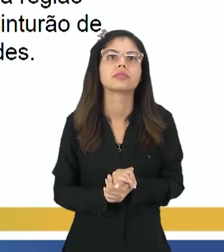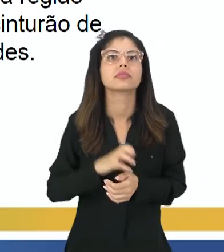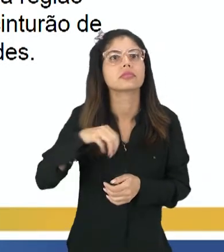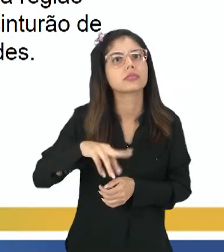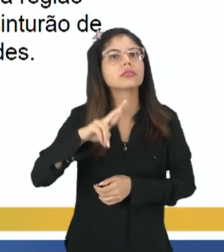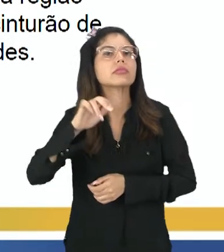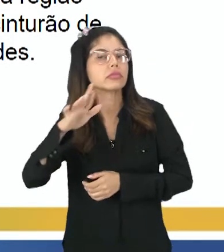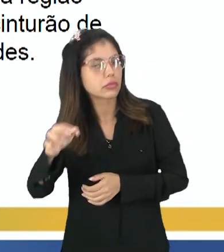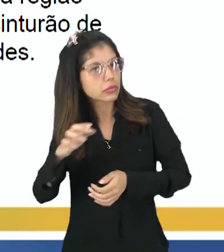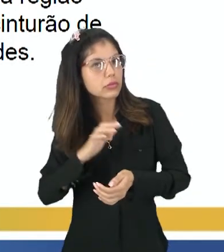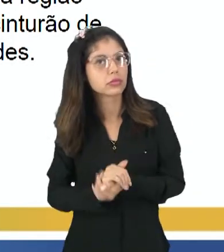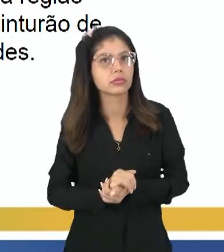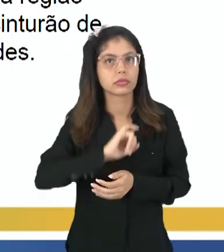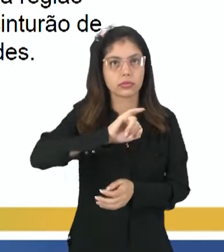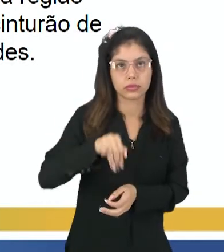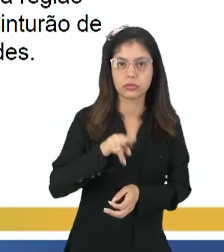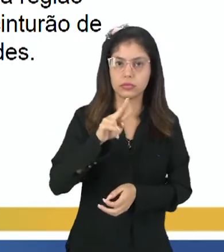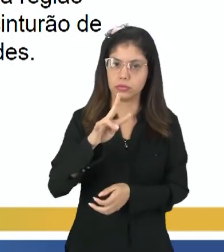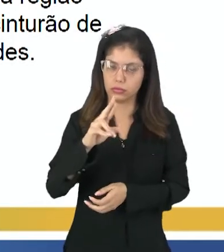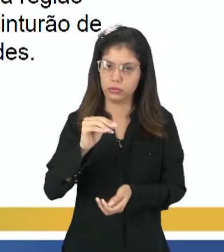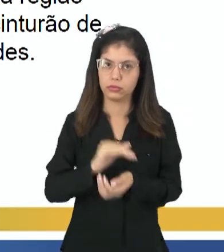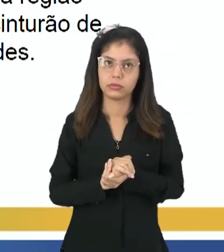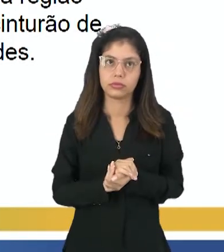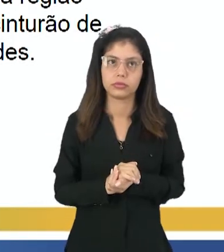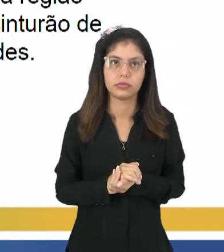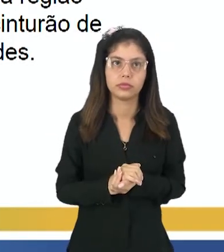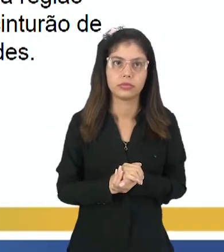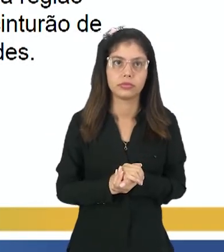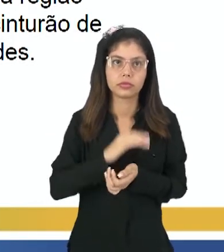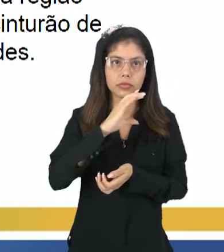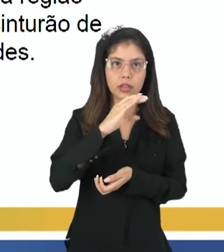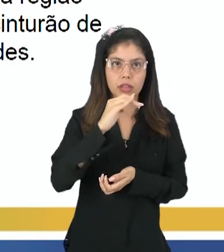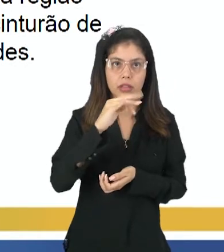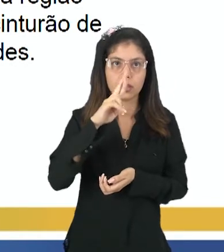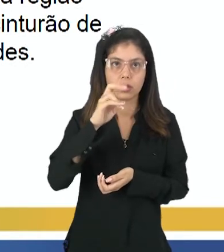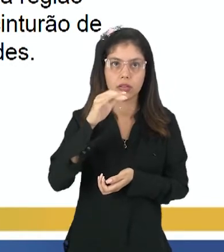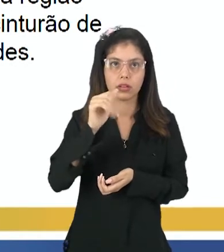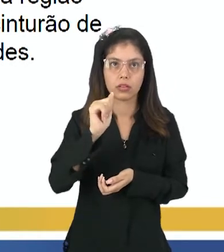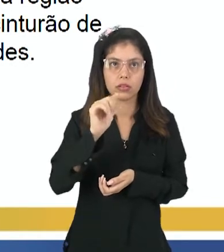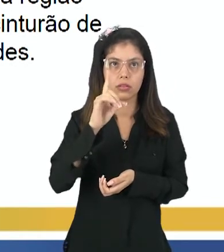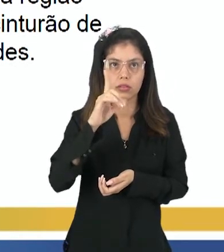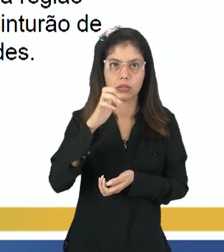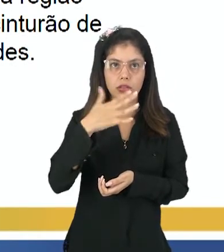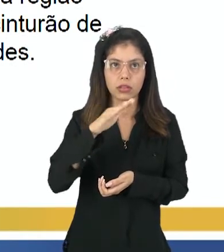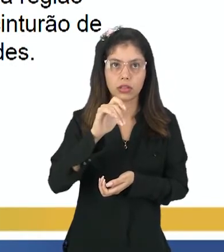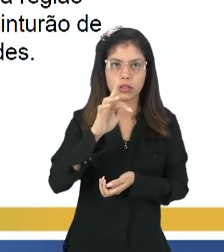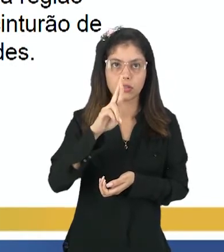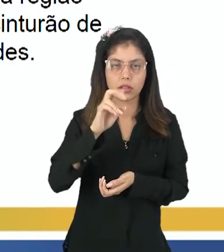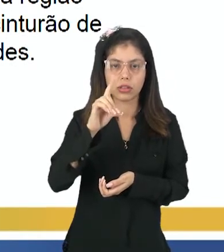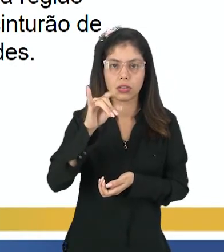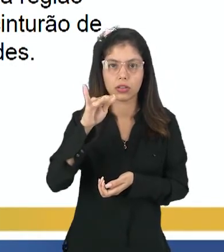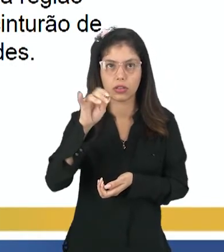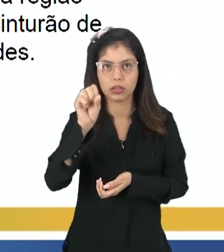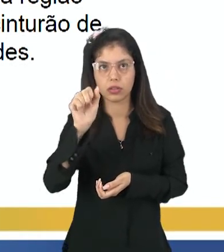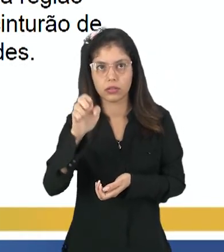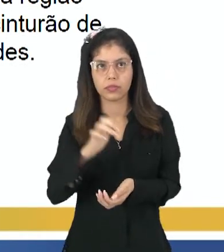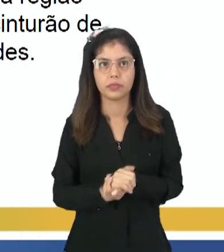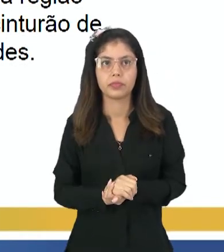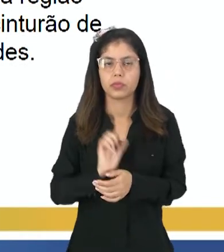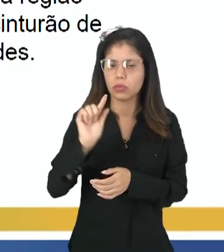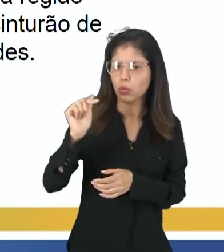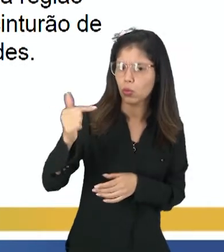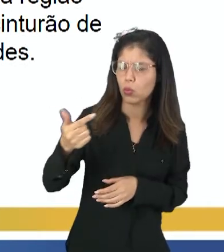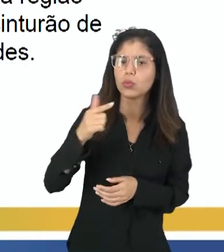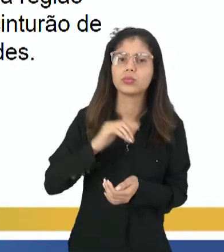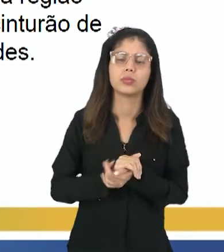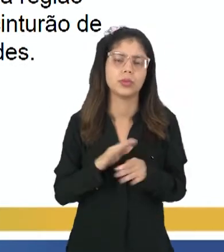Marte e de Júpiter, numa região chamada de cinturão de asteroides. Então, são outros componentes